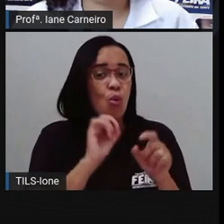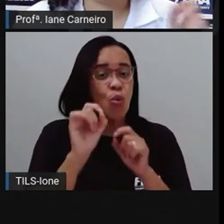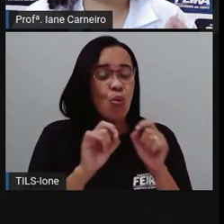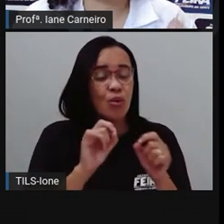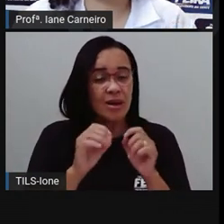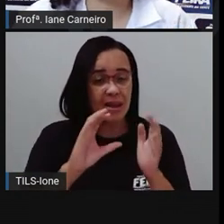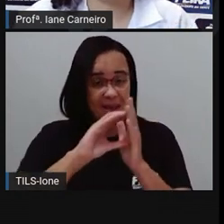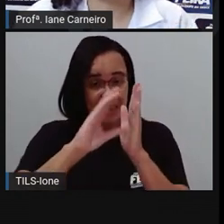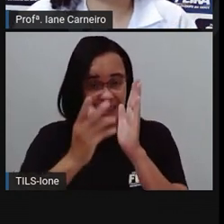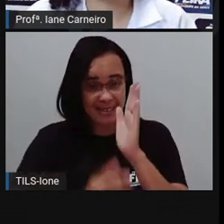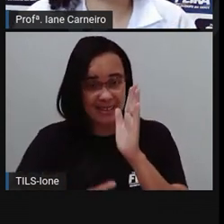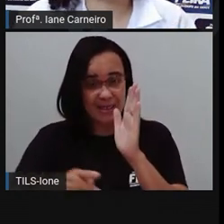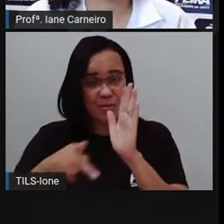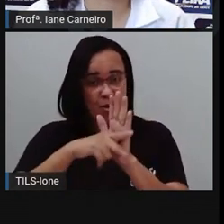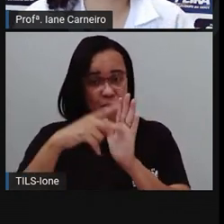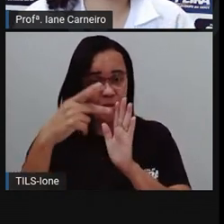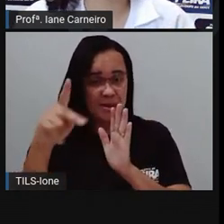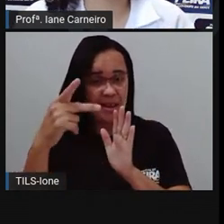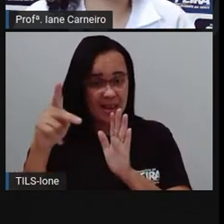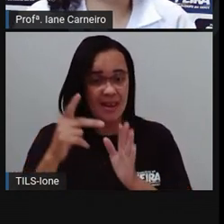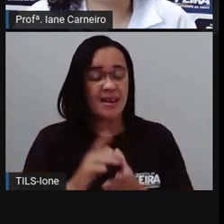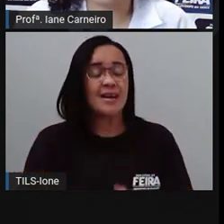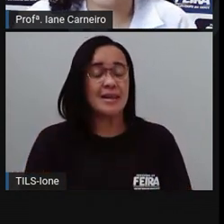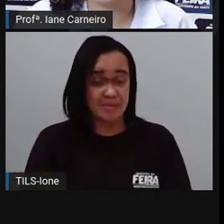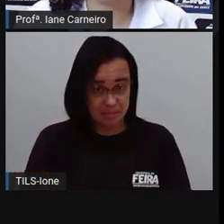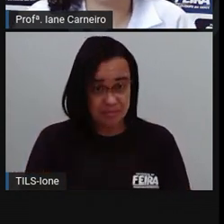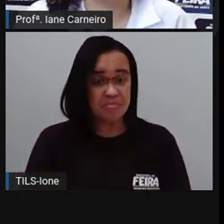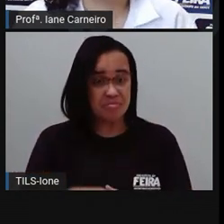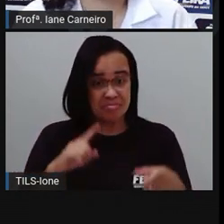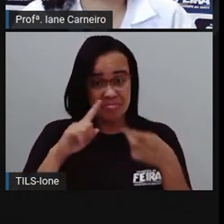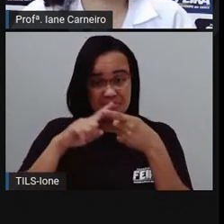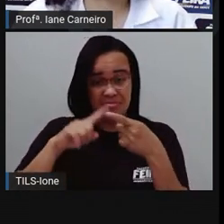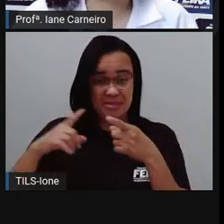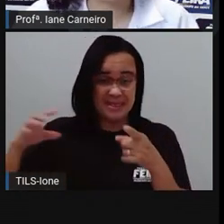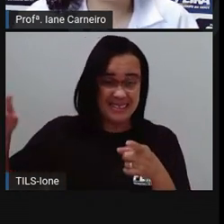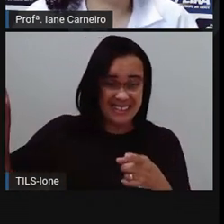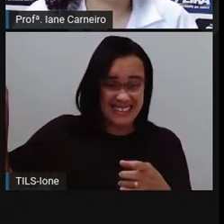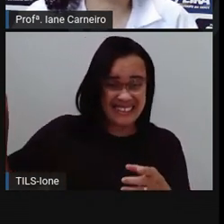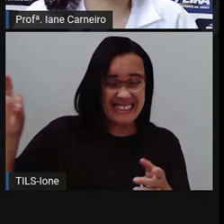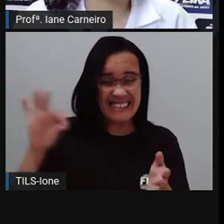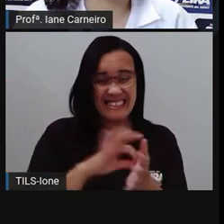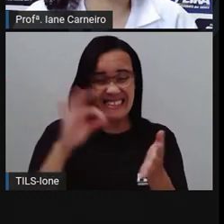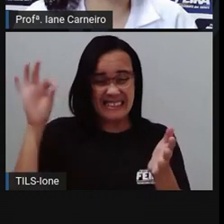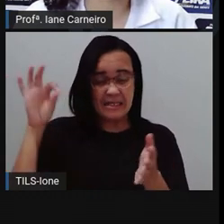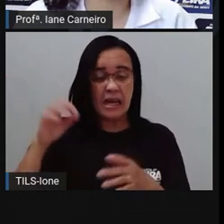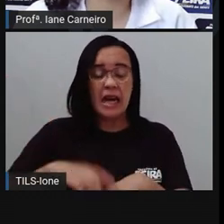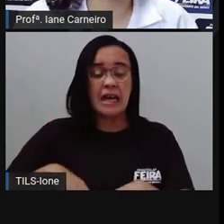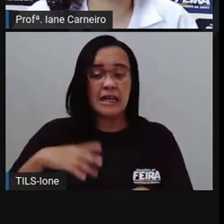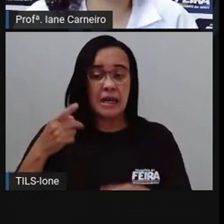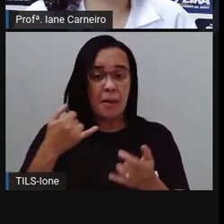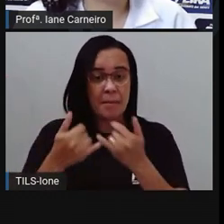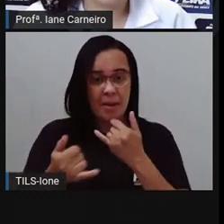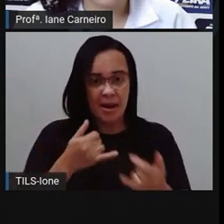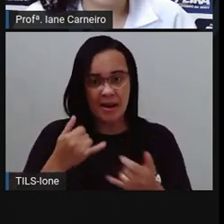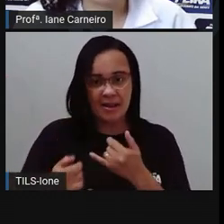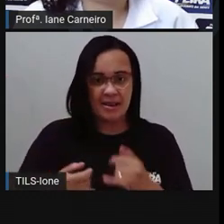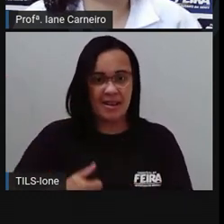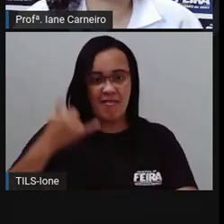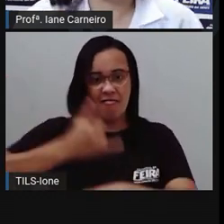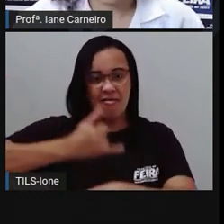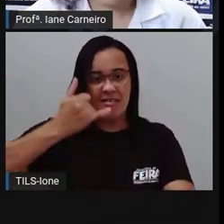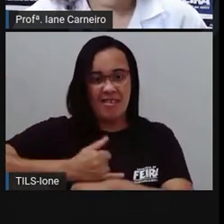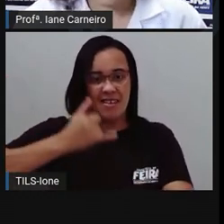característica bem desagradável, que é a ferroada que ela dá na gente, né? Mas ela não dá por maldade, é uma forma que ela tem de se defender,